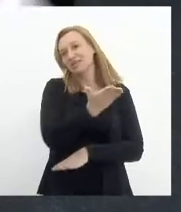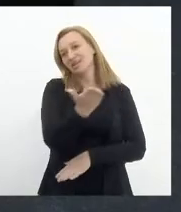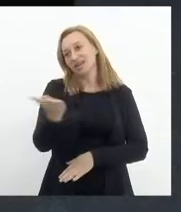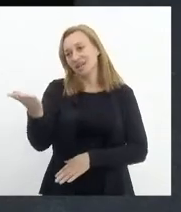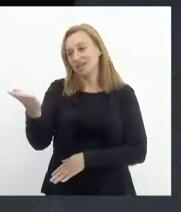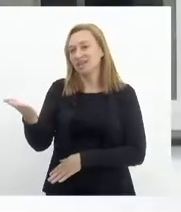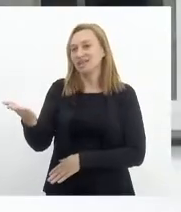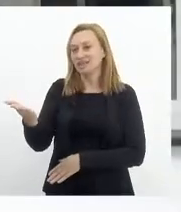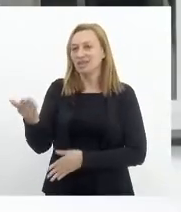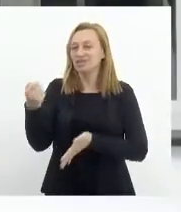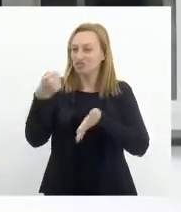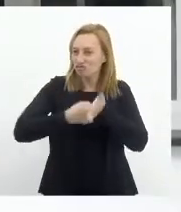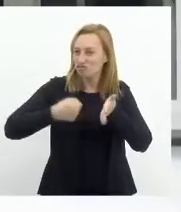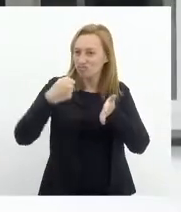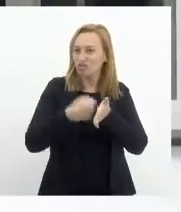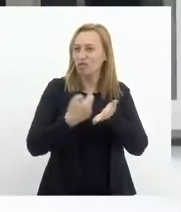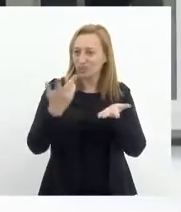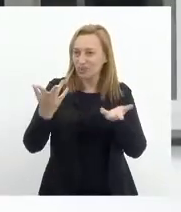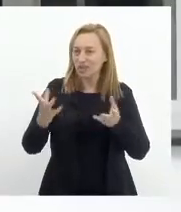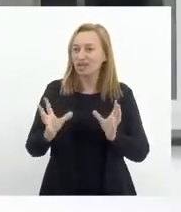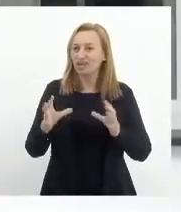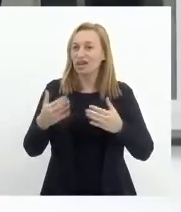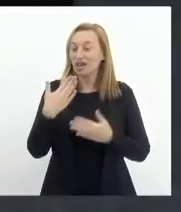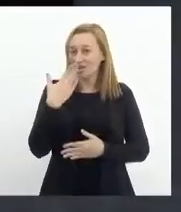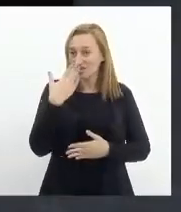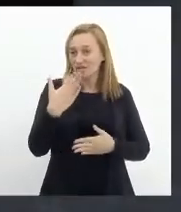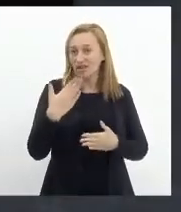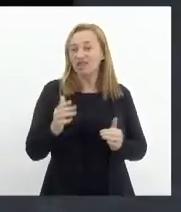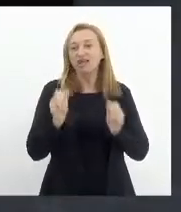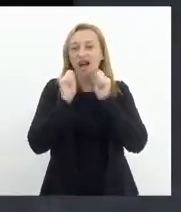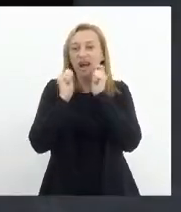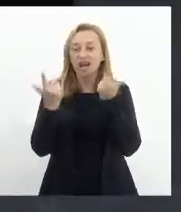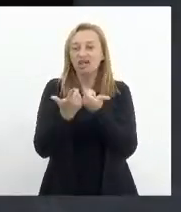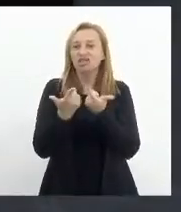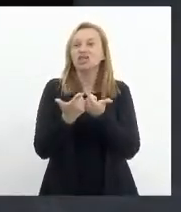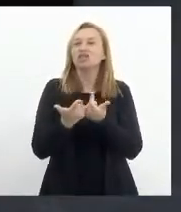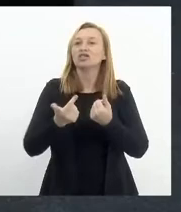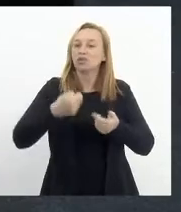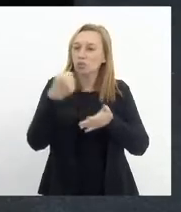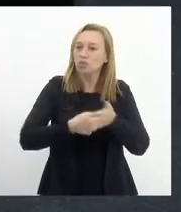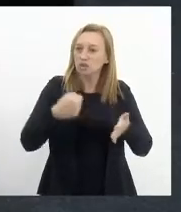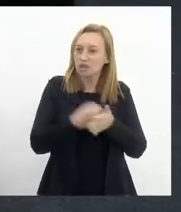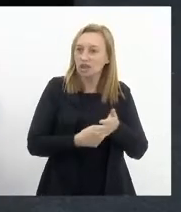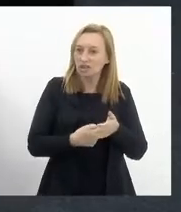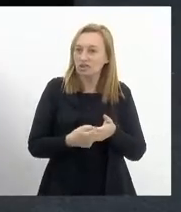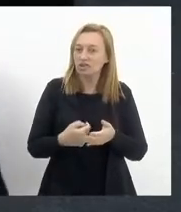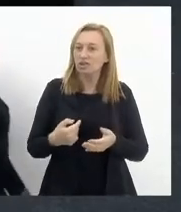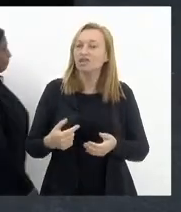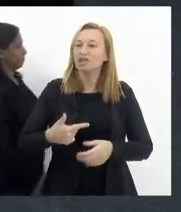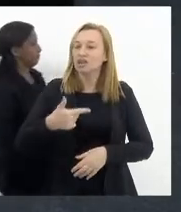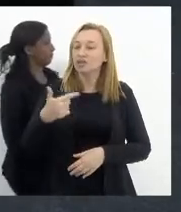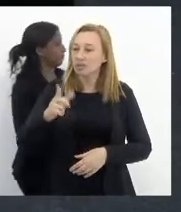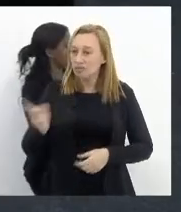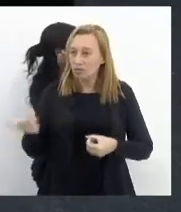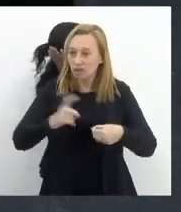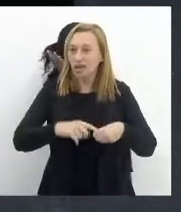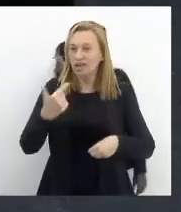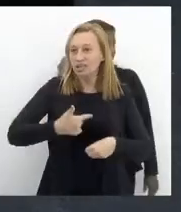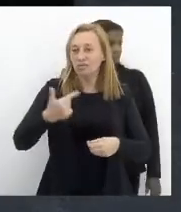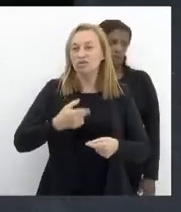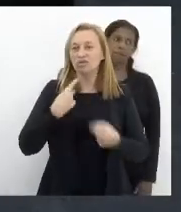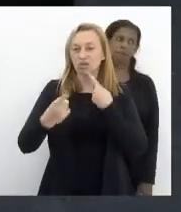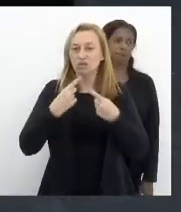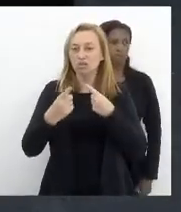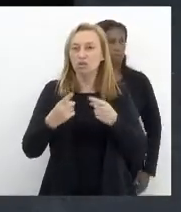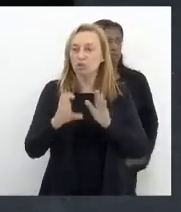que acamparam aqui na frente da LERJ e que estão lutando. Vai voltar em segunda com uma